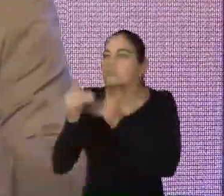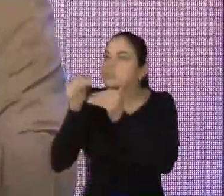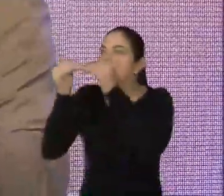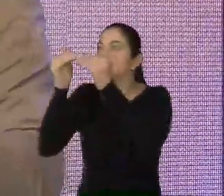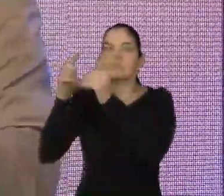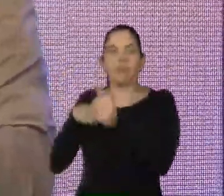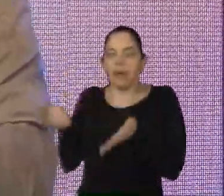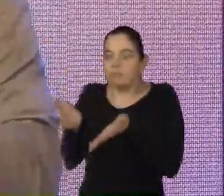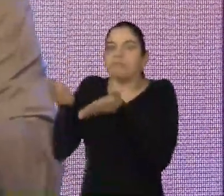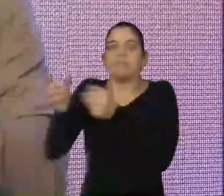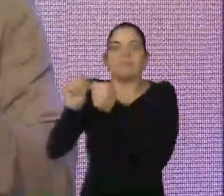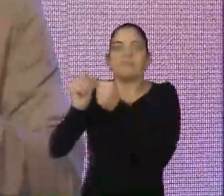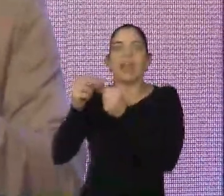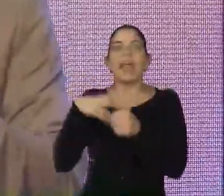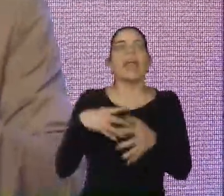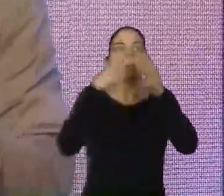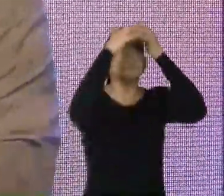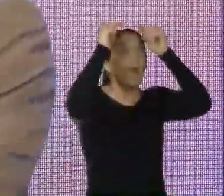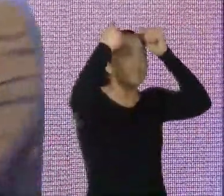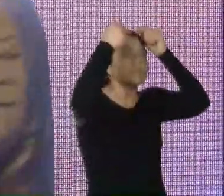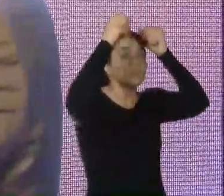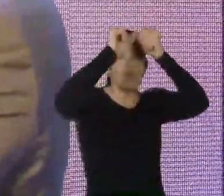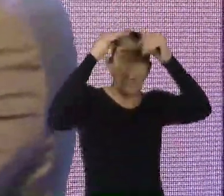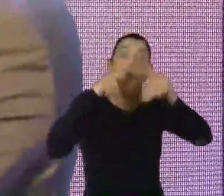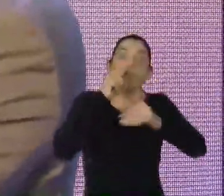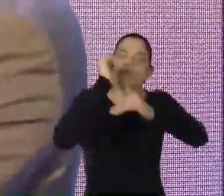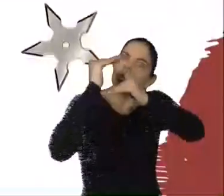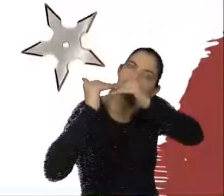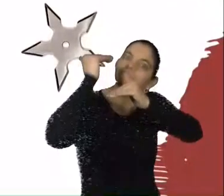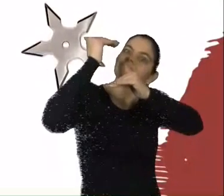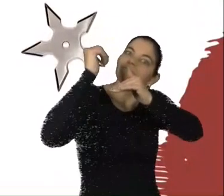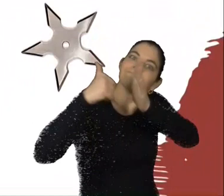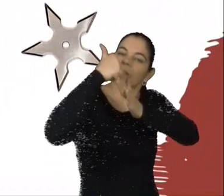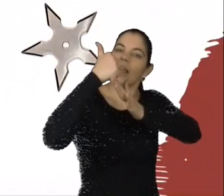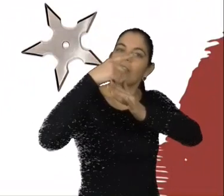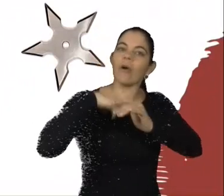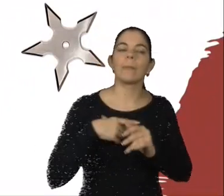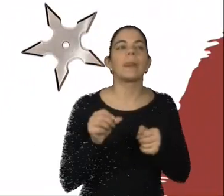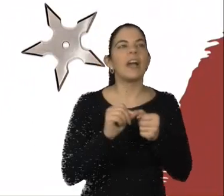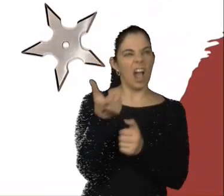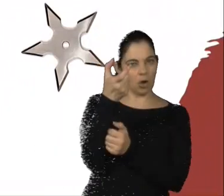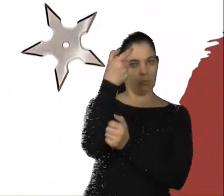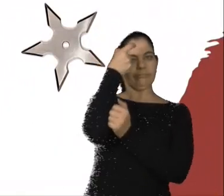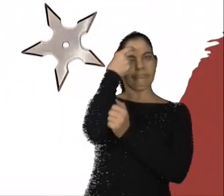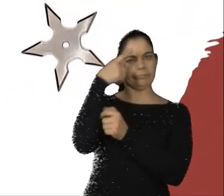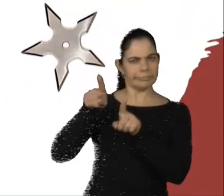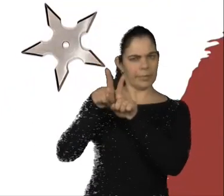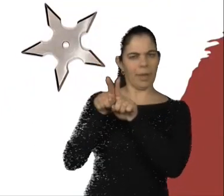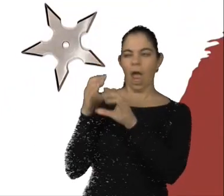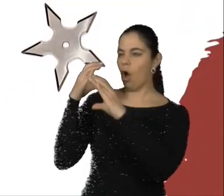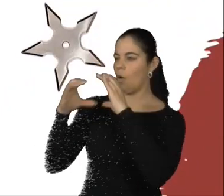promover a neuroplasticidade e, com isso, garantir um desempenho melhor. A consciência, a extroversão e, com isso, a comunicação entre